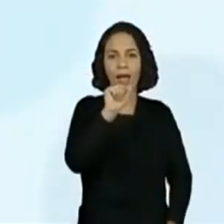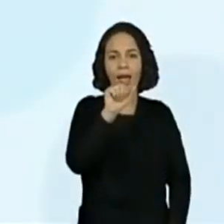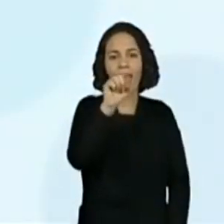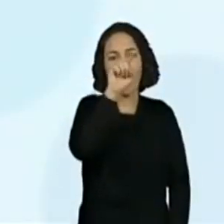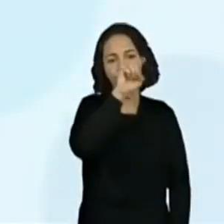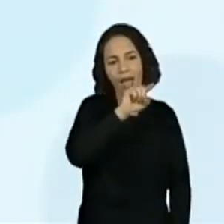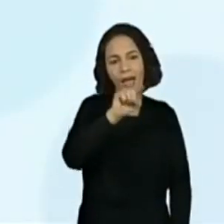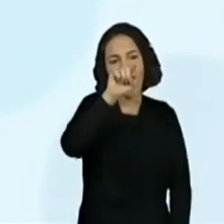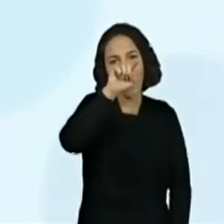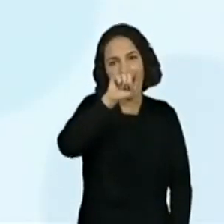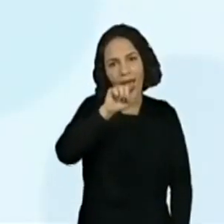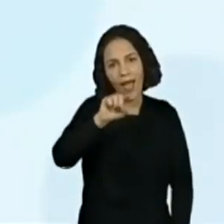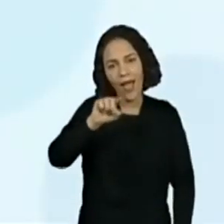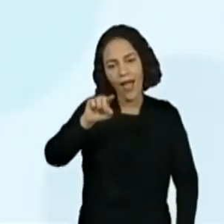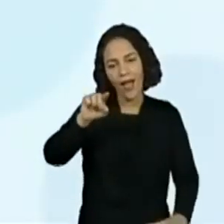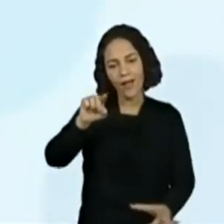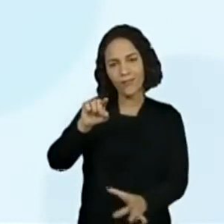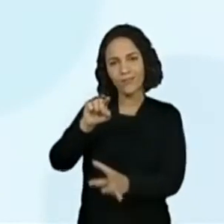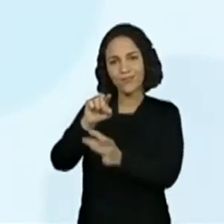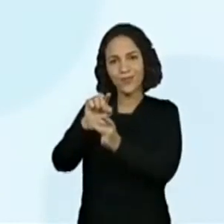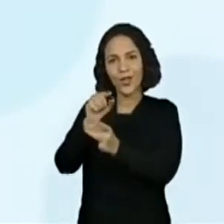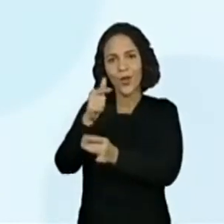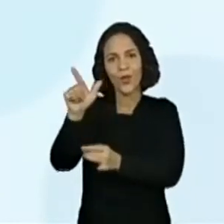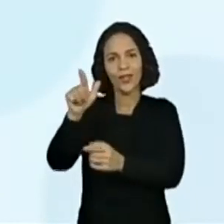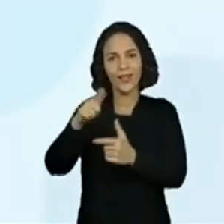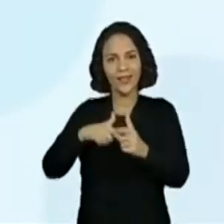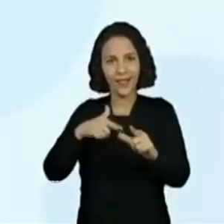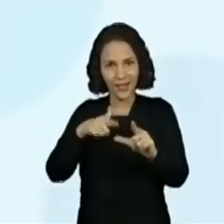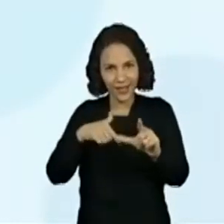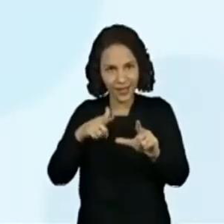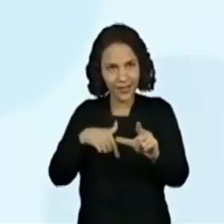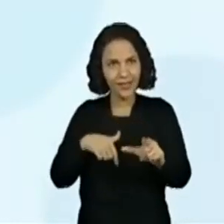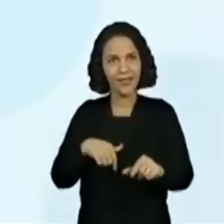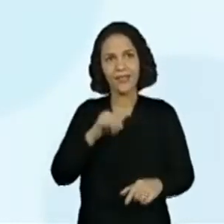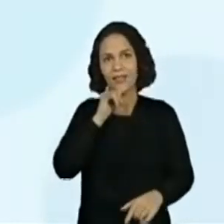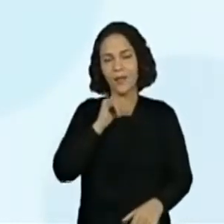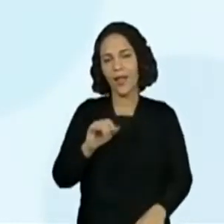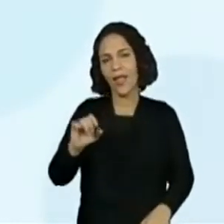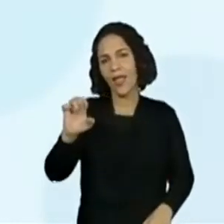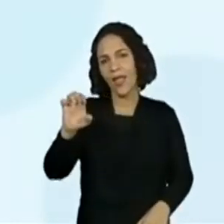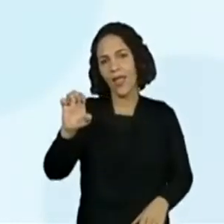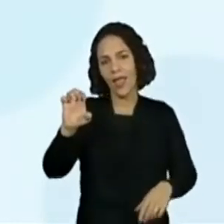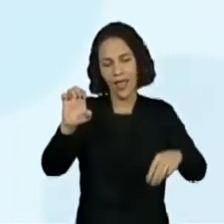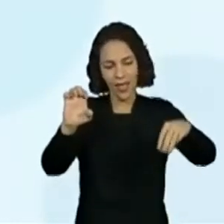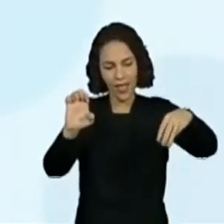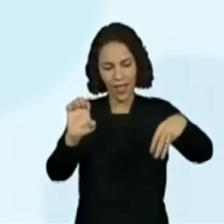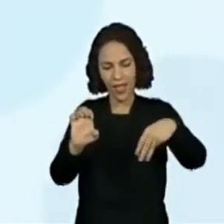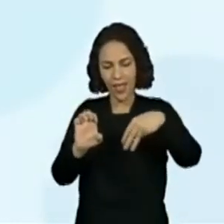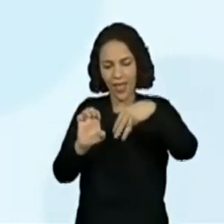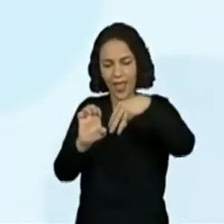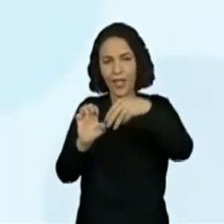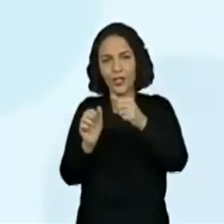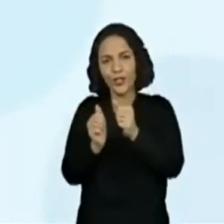Lá no fundo